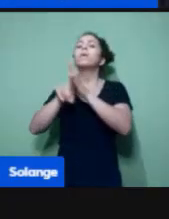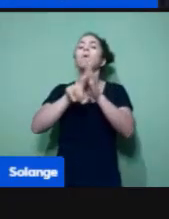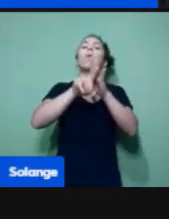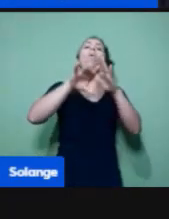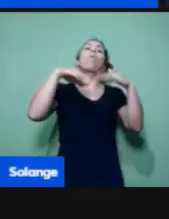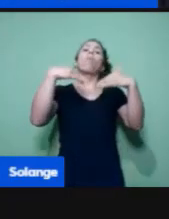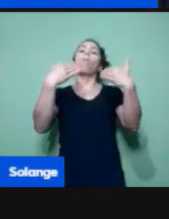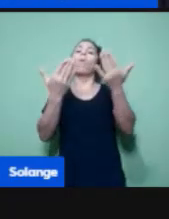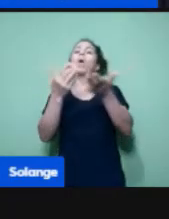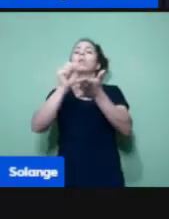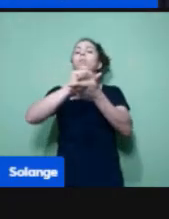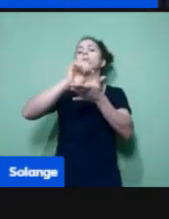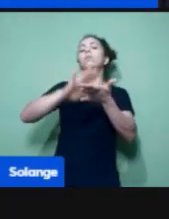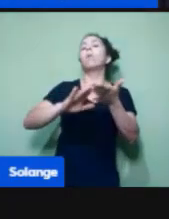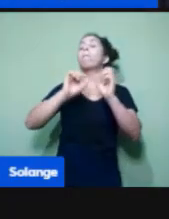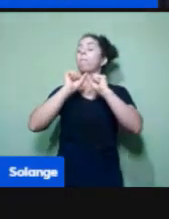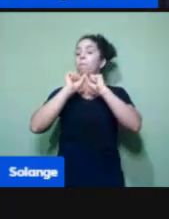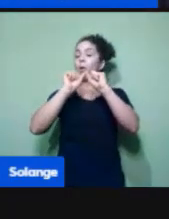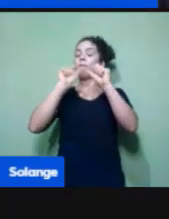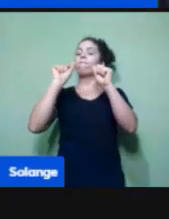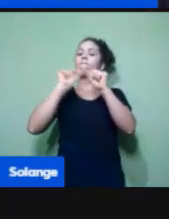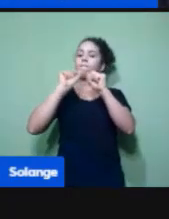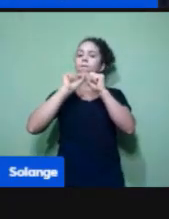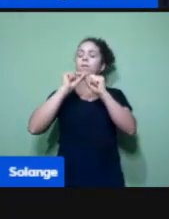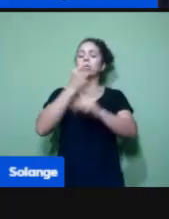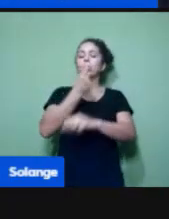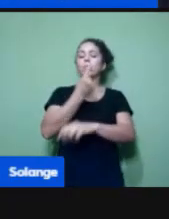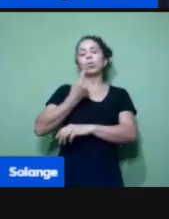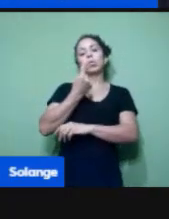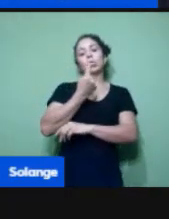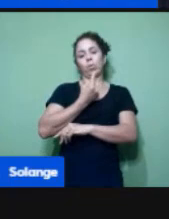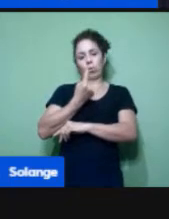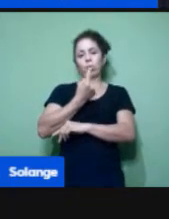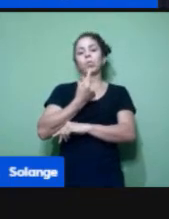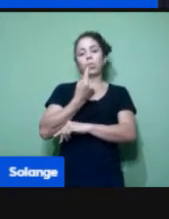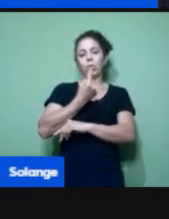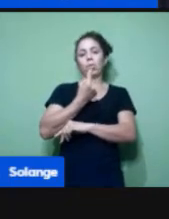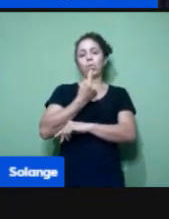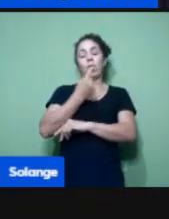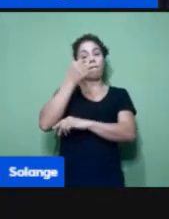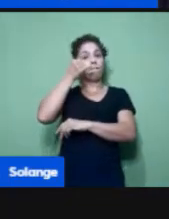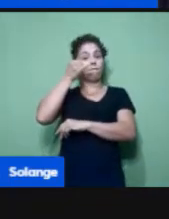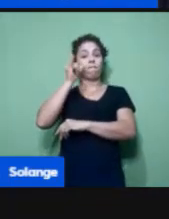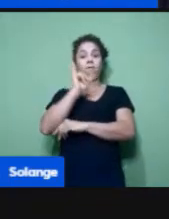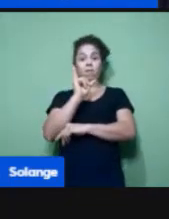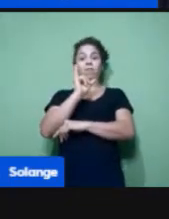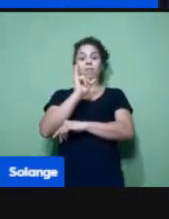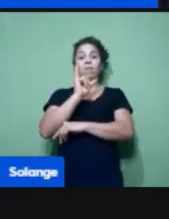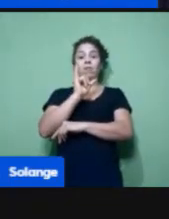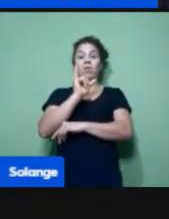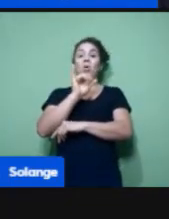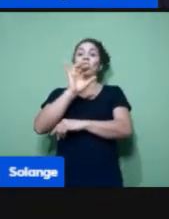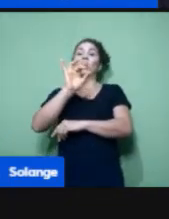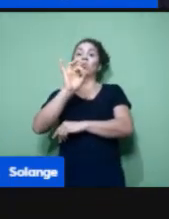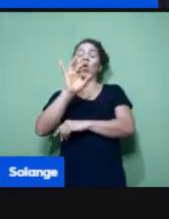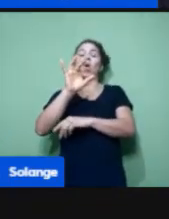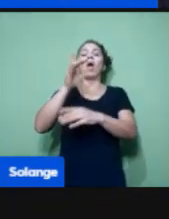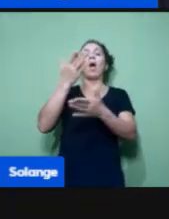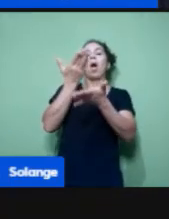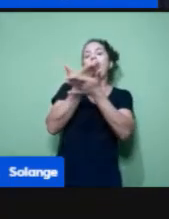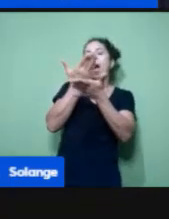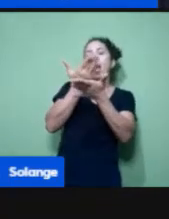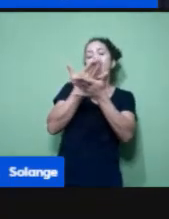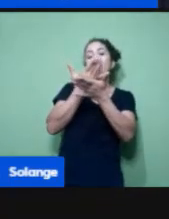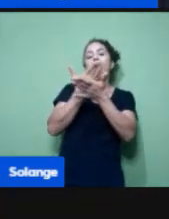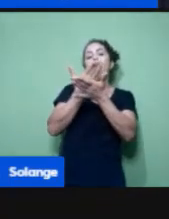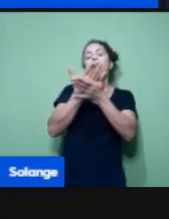feitas individualmente, tá? Evite também, nesse momento, ficar só com a aula teórica, principalmente do sexto